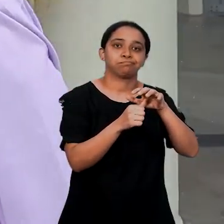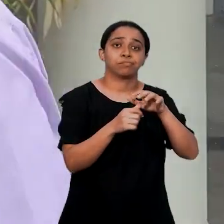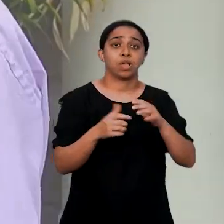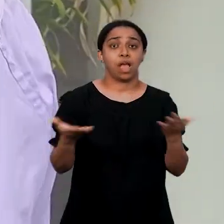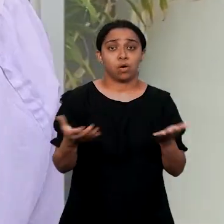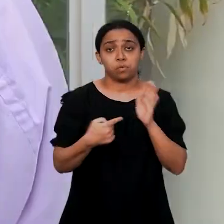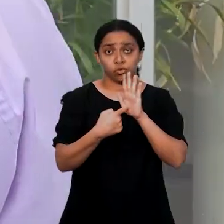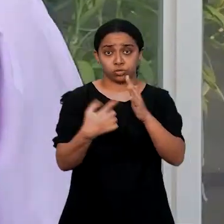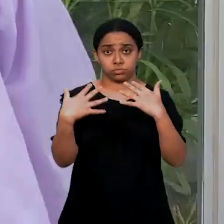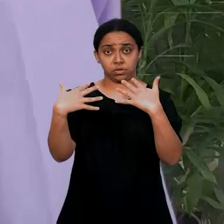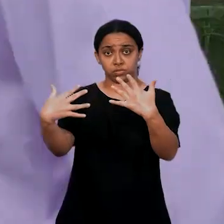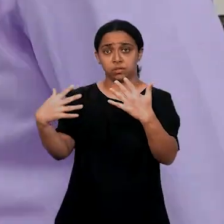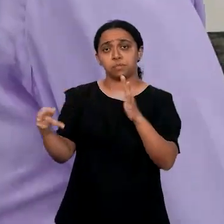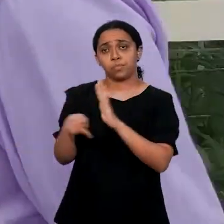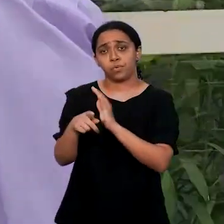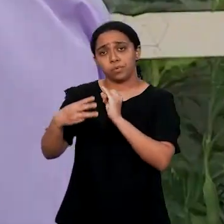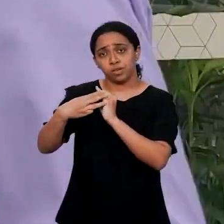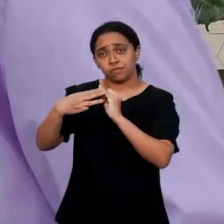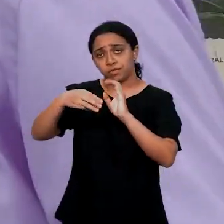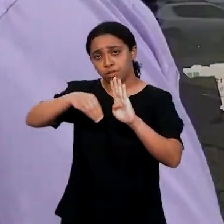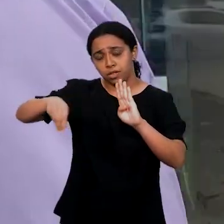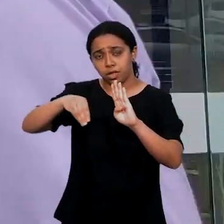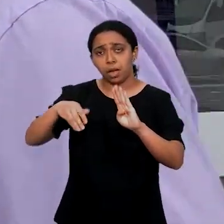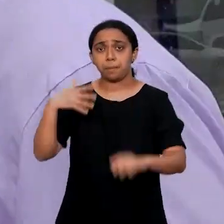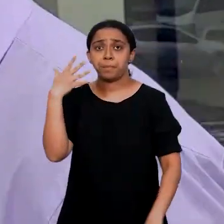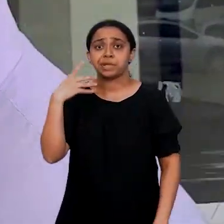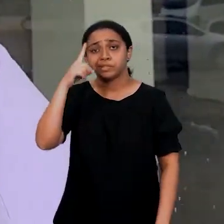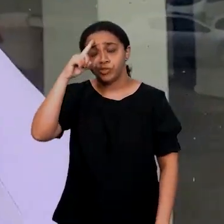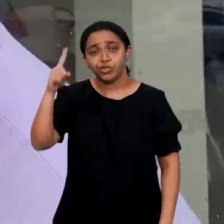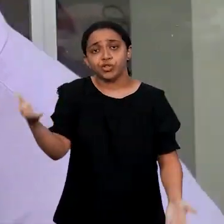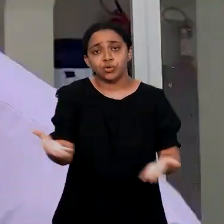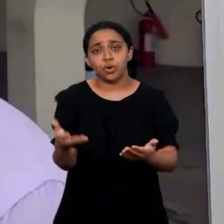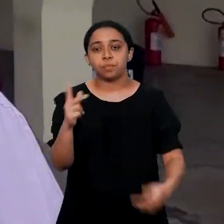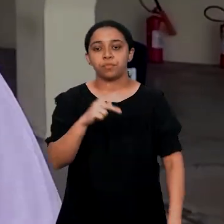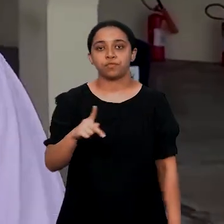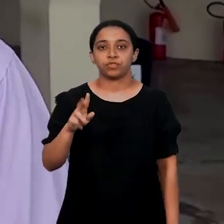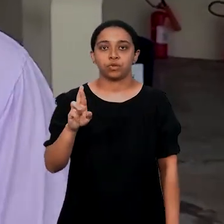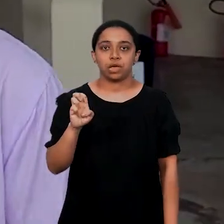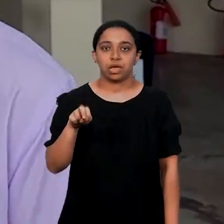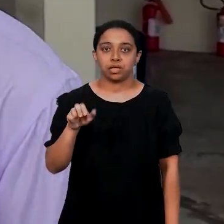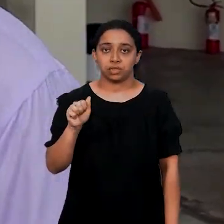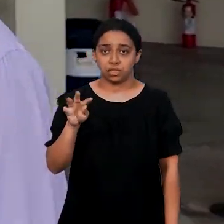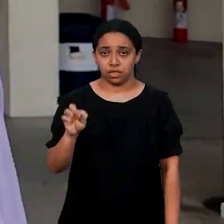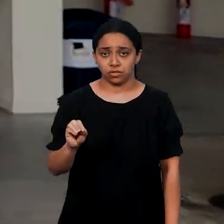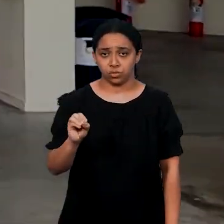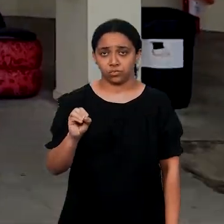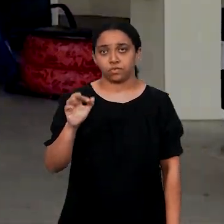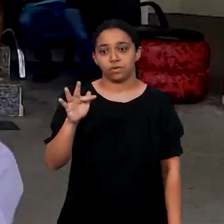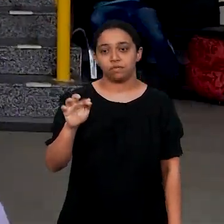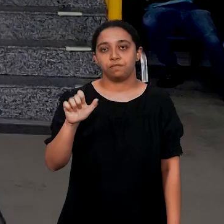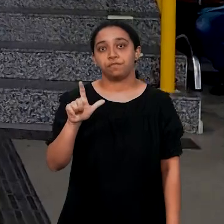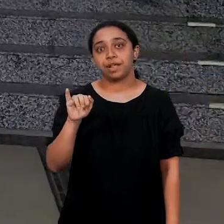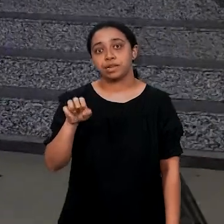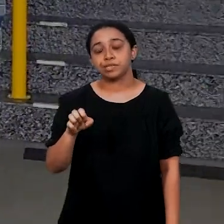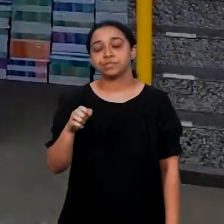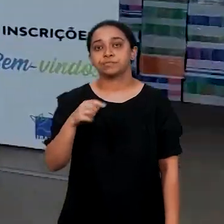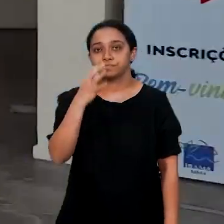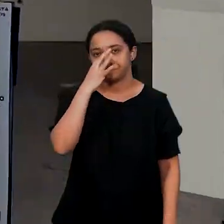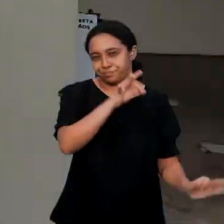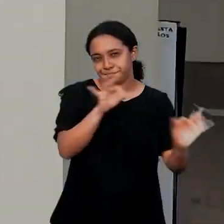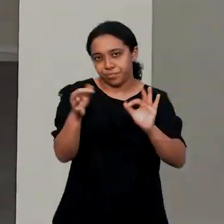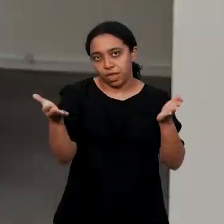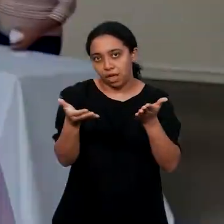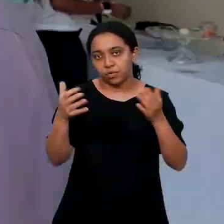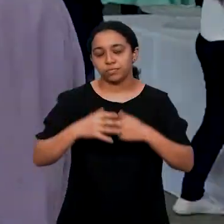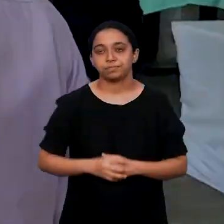vou mostrar para vocês agora o auditório aqui do IFMA, na palestra do dia de hoje do professor Renato Fellini. Vamos aqui, me acompanhe,